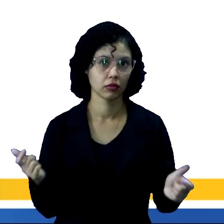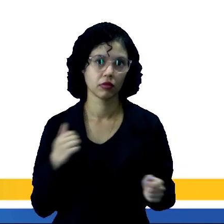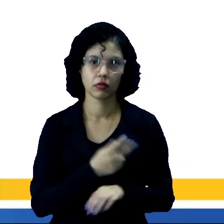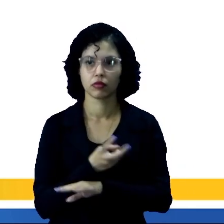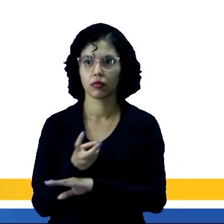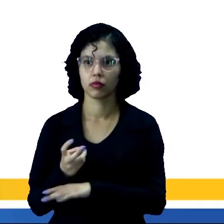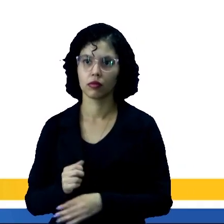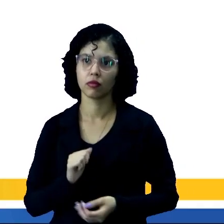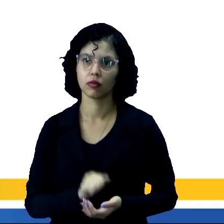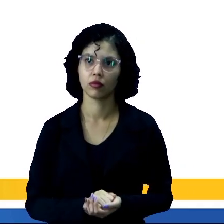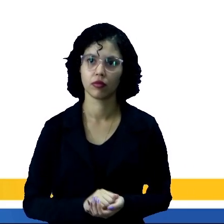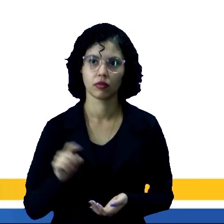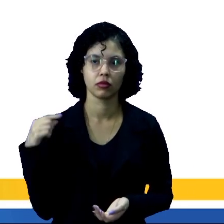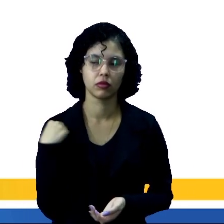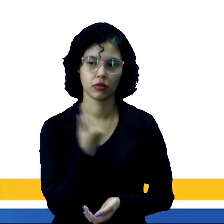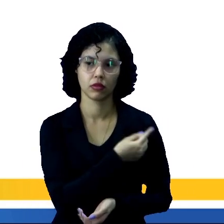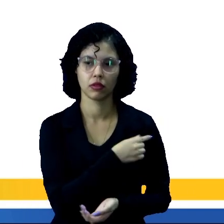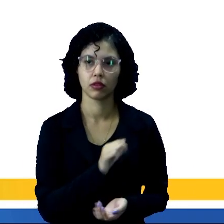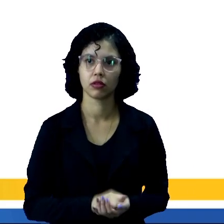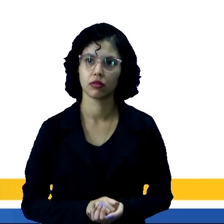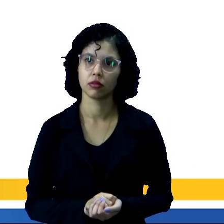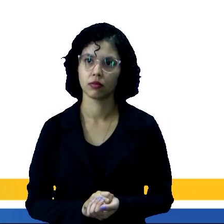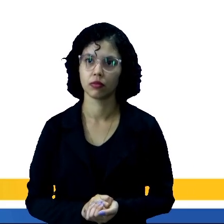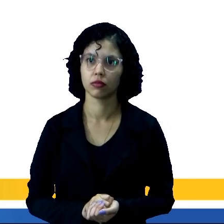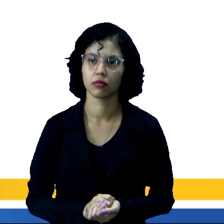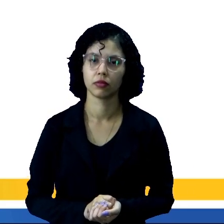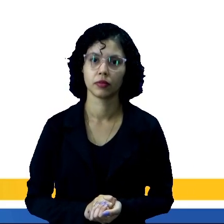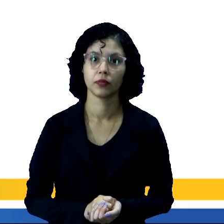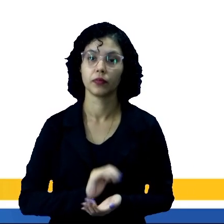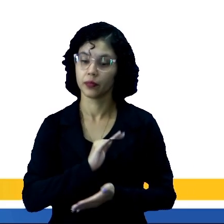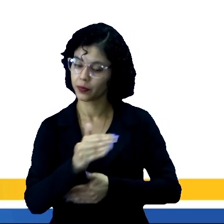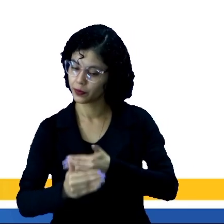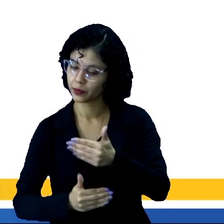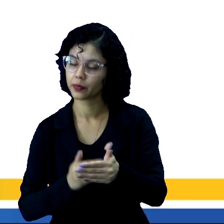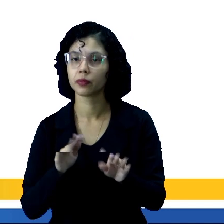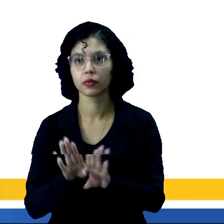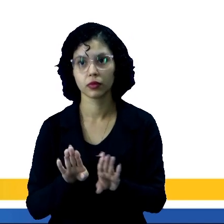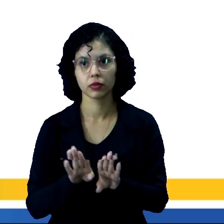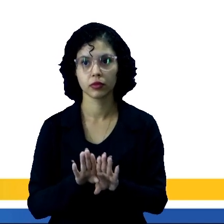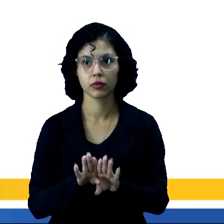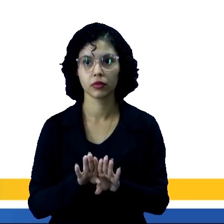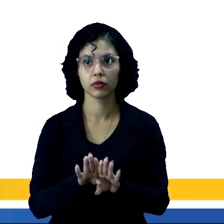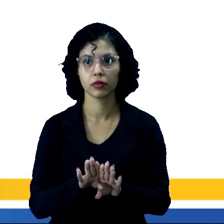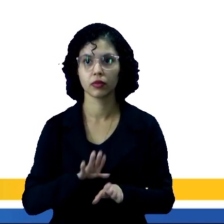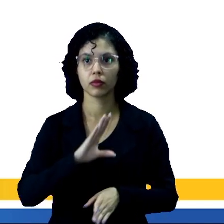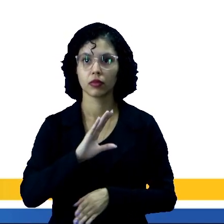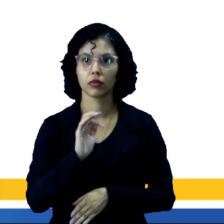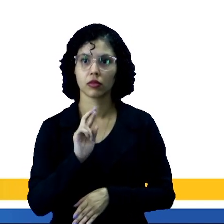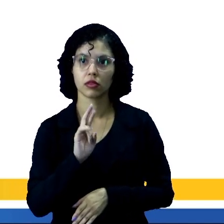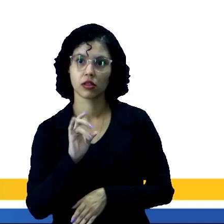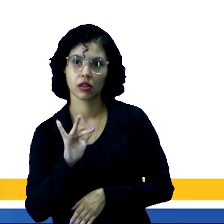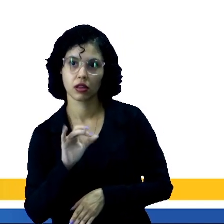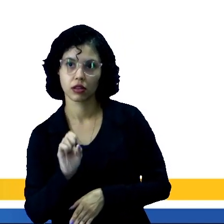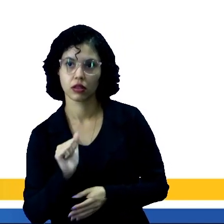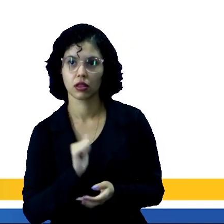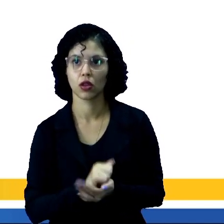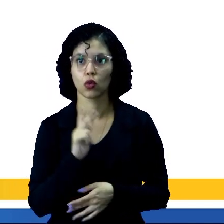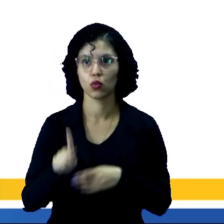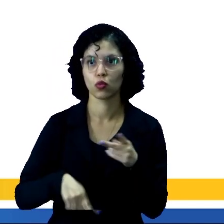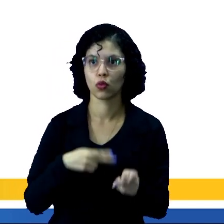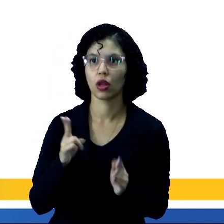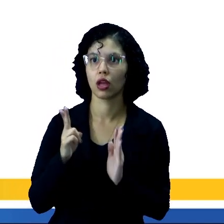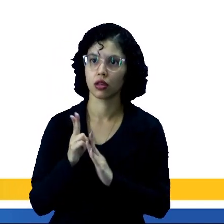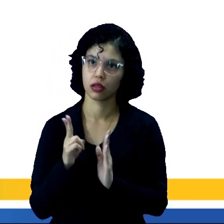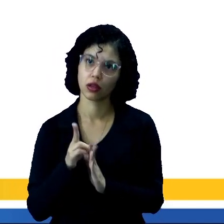exploração do látis na nossa região. Esse período também foi marcado pelas chacinas dos povos e das aldeias